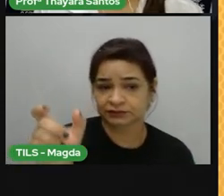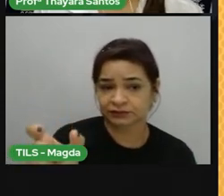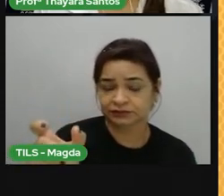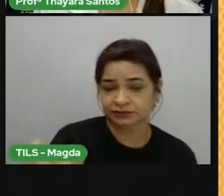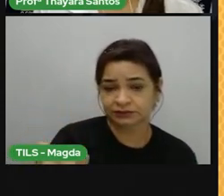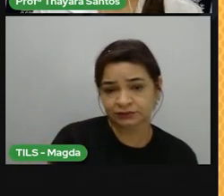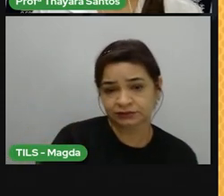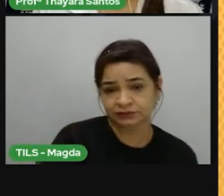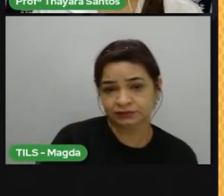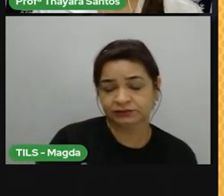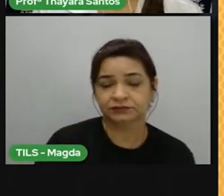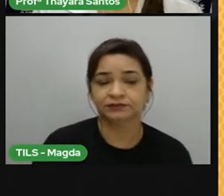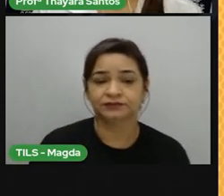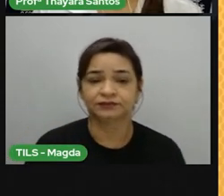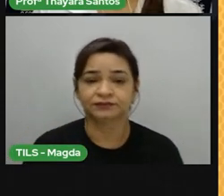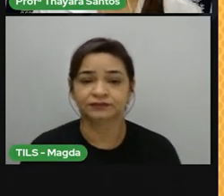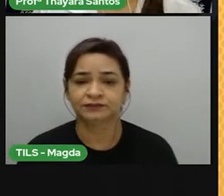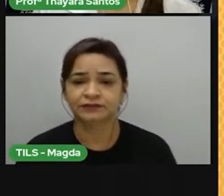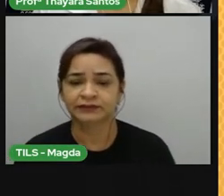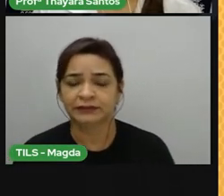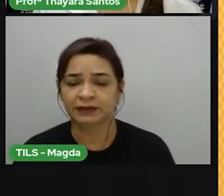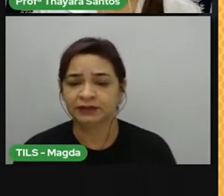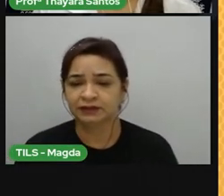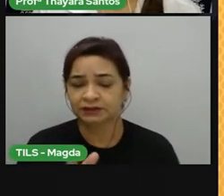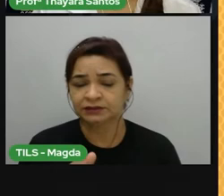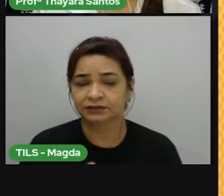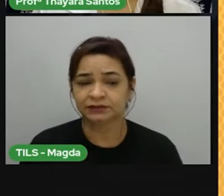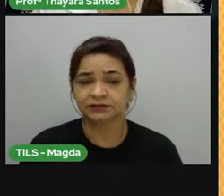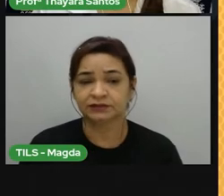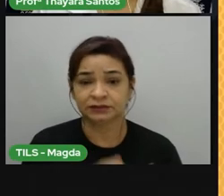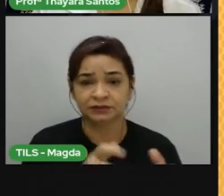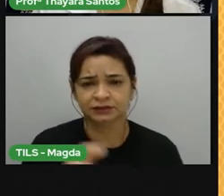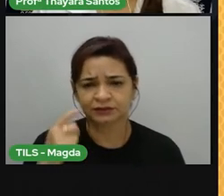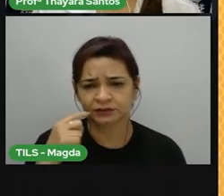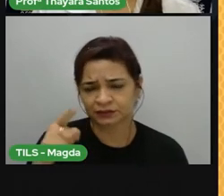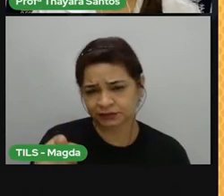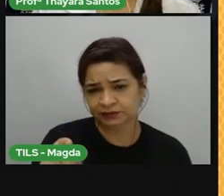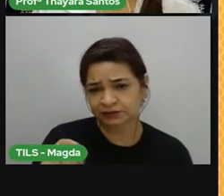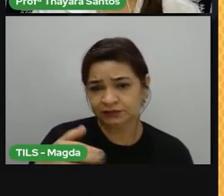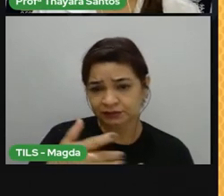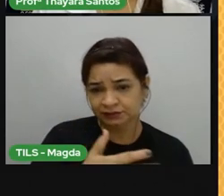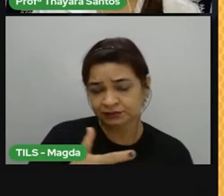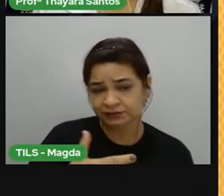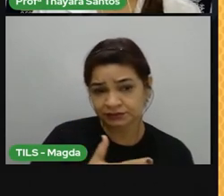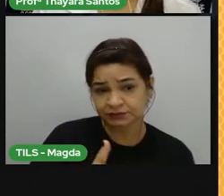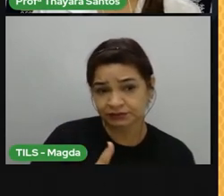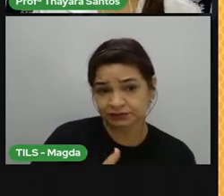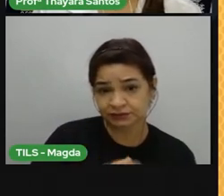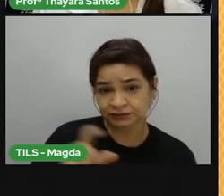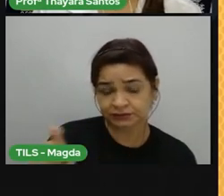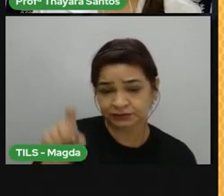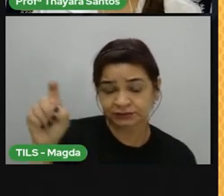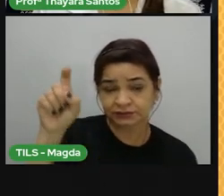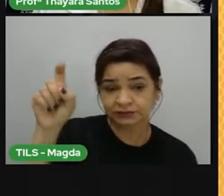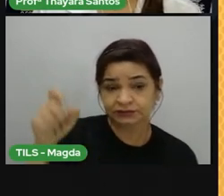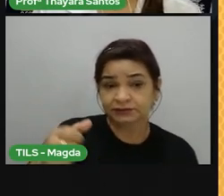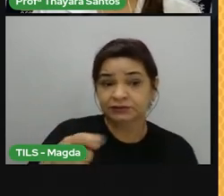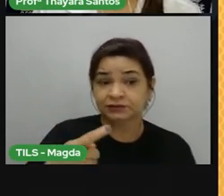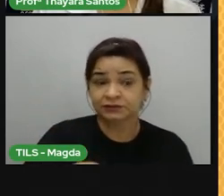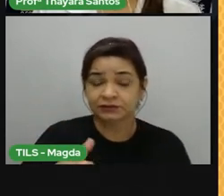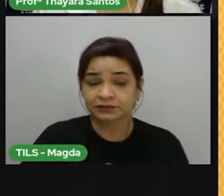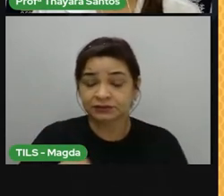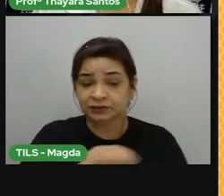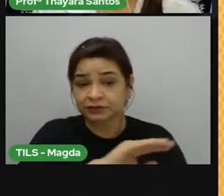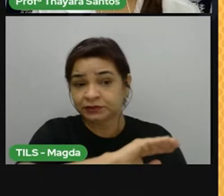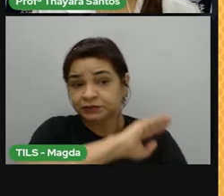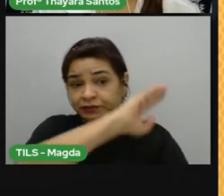O município de Maria da Fé é um exemplo típico de clima tropical de altitude, porque está localizado a